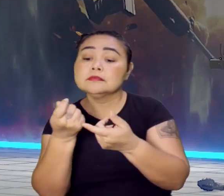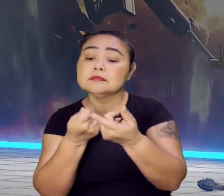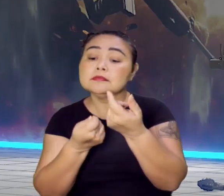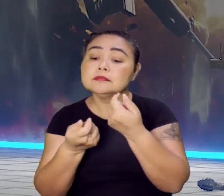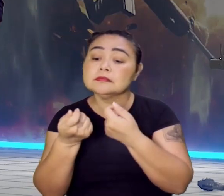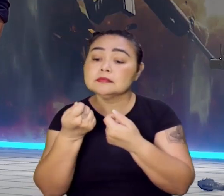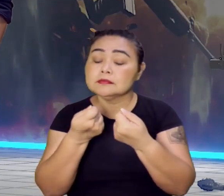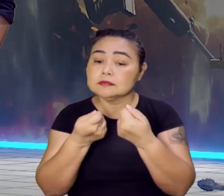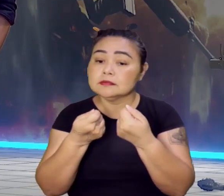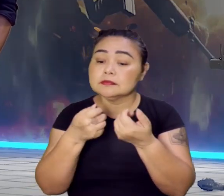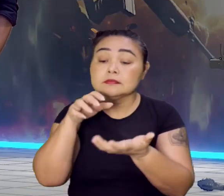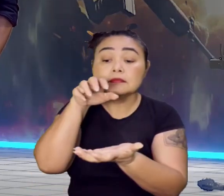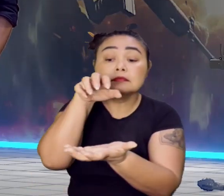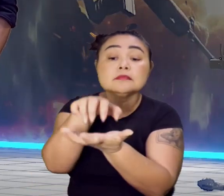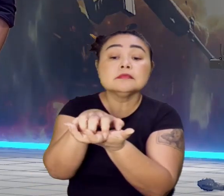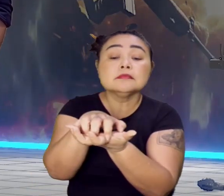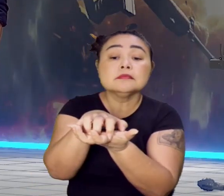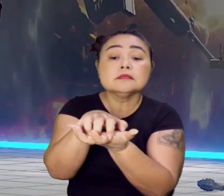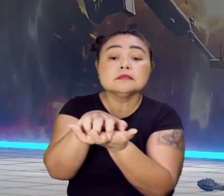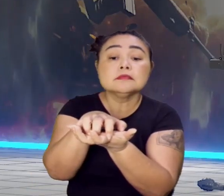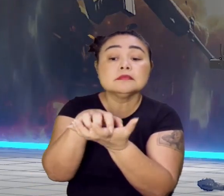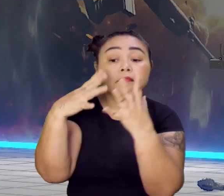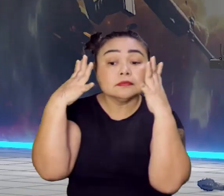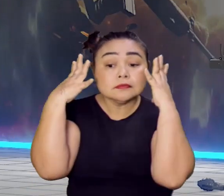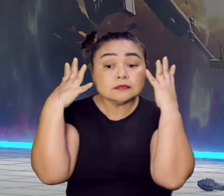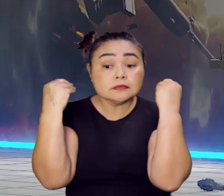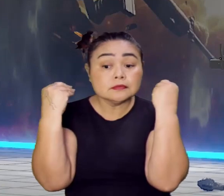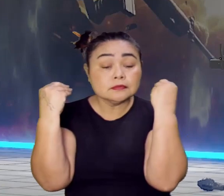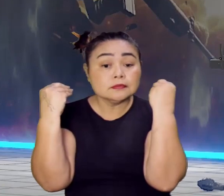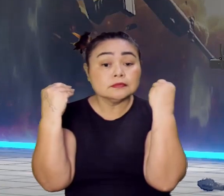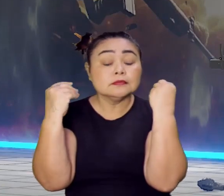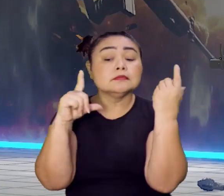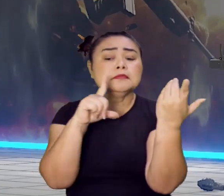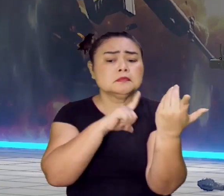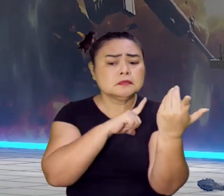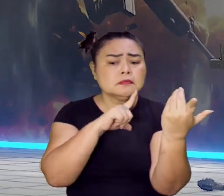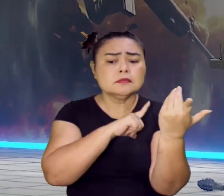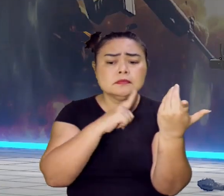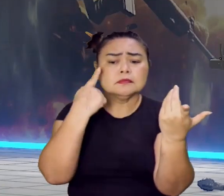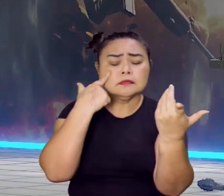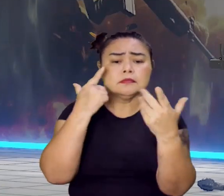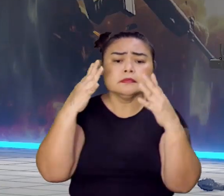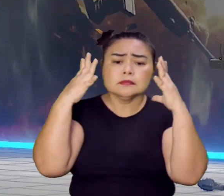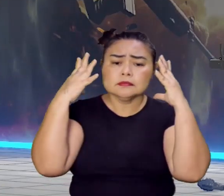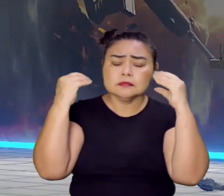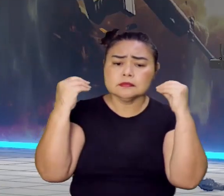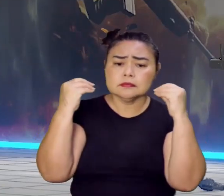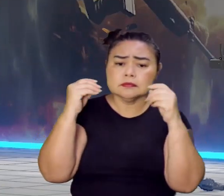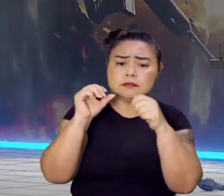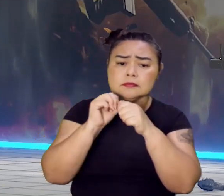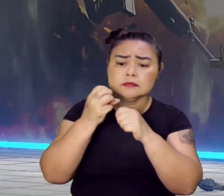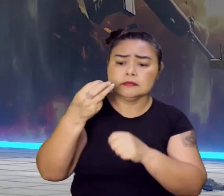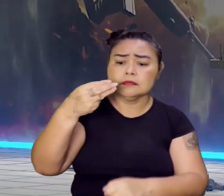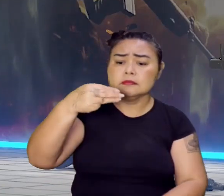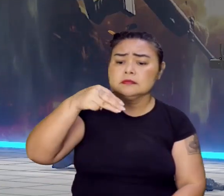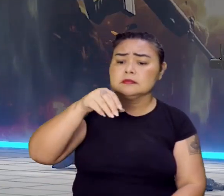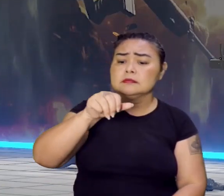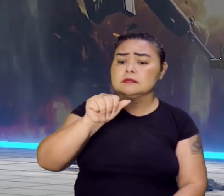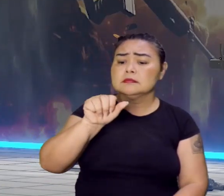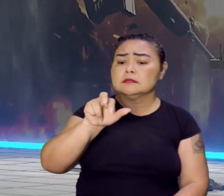holandesa. Nós vamos ser uma figura muito emblemática, chamada Maurício de Nassau.